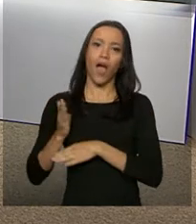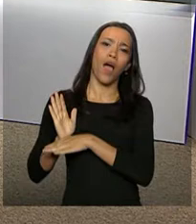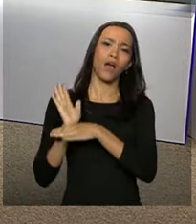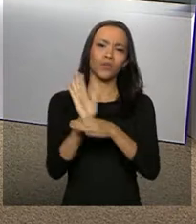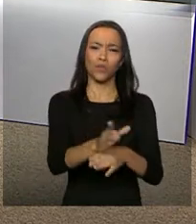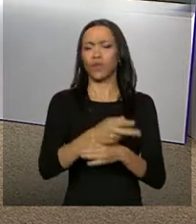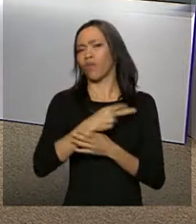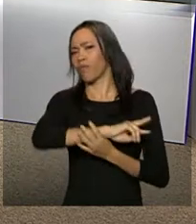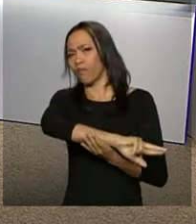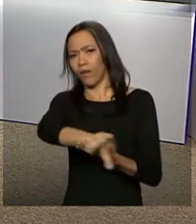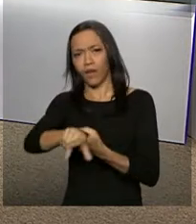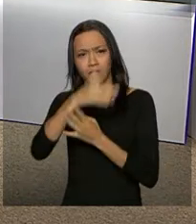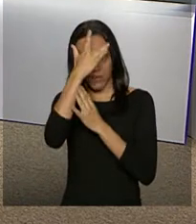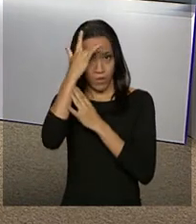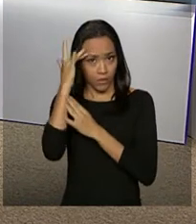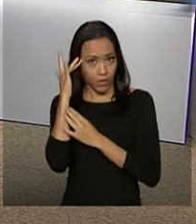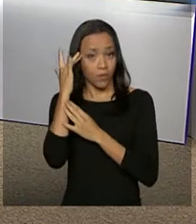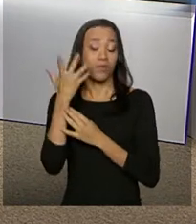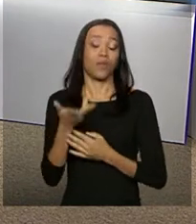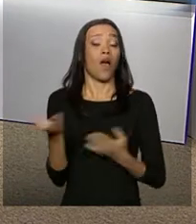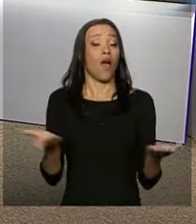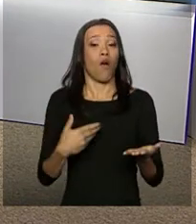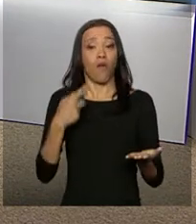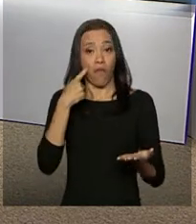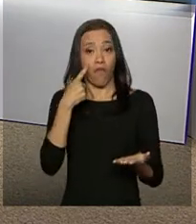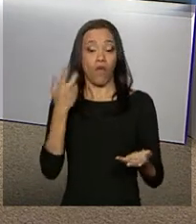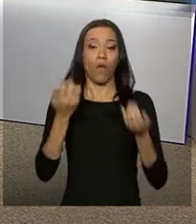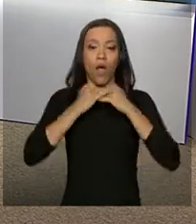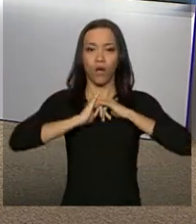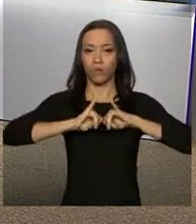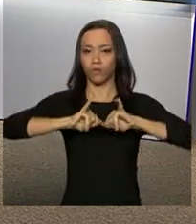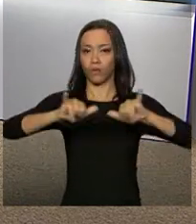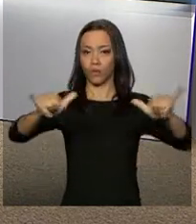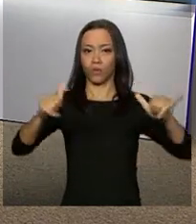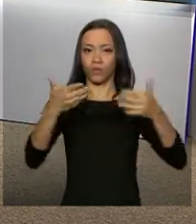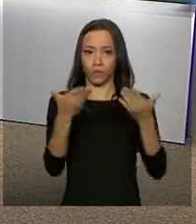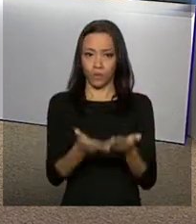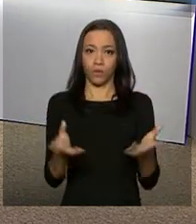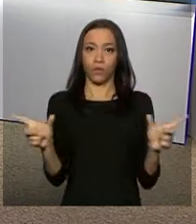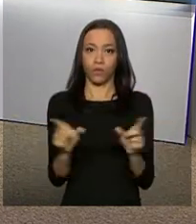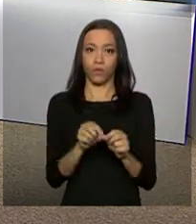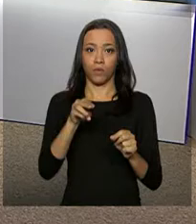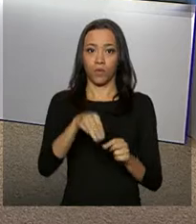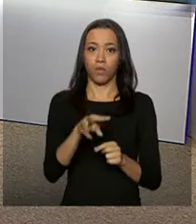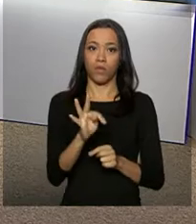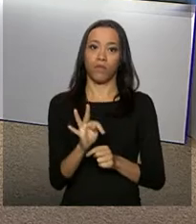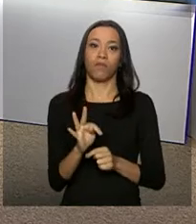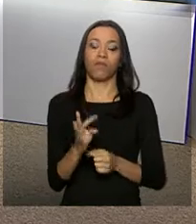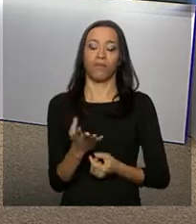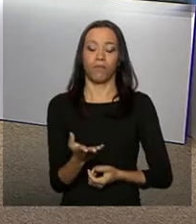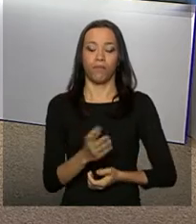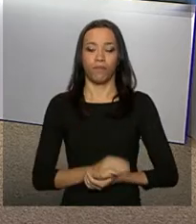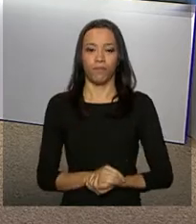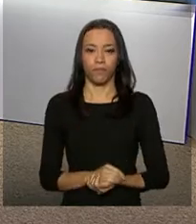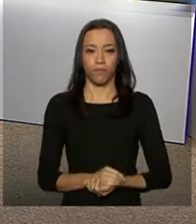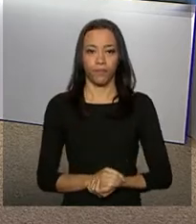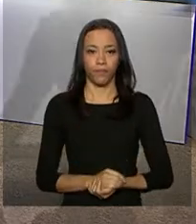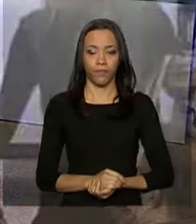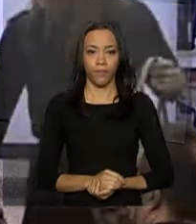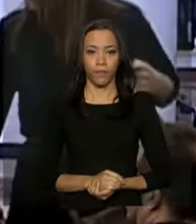mil trabalhadores. Vamos acompanhar o anúncio do Ministério do Trabalho e Emprego aqui em Brasília. O